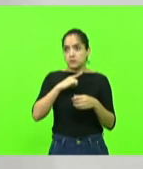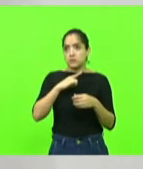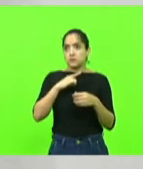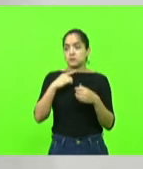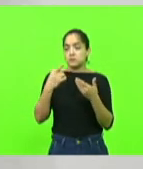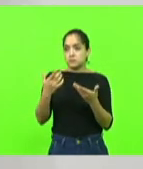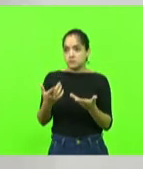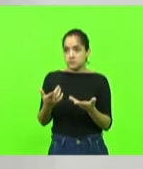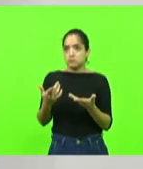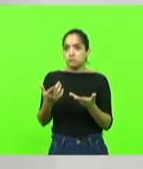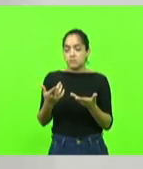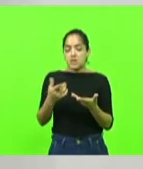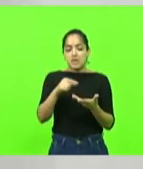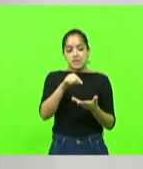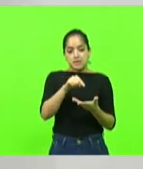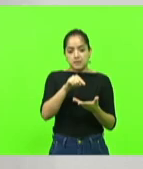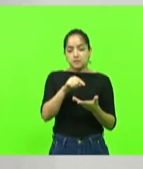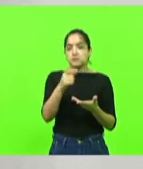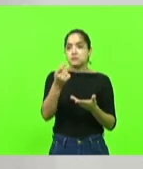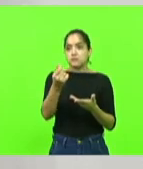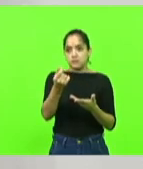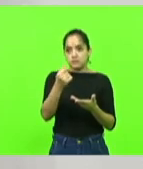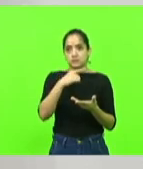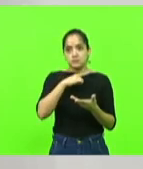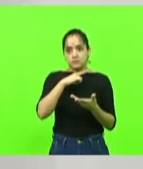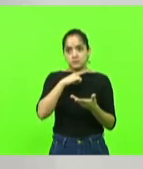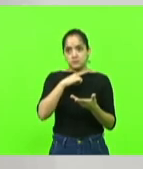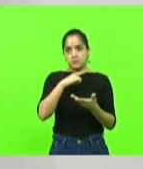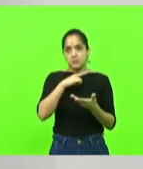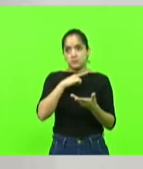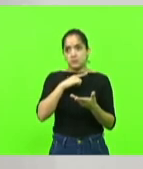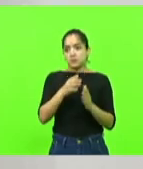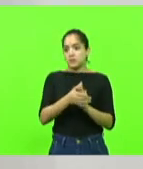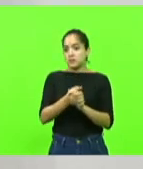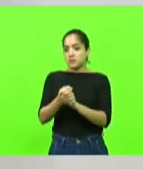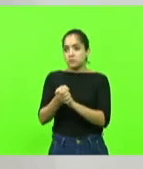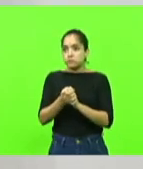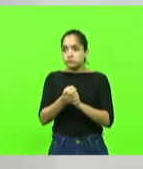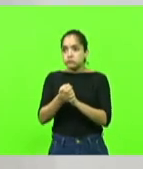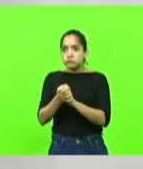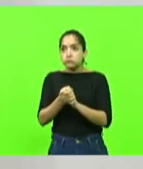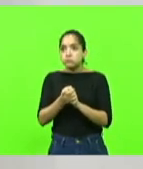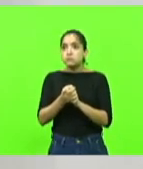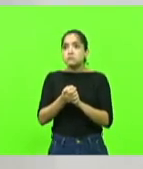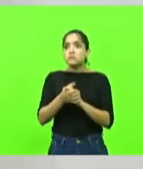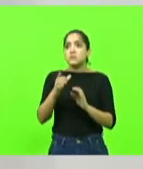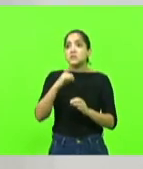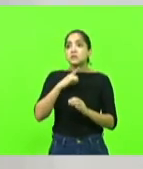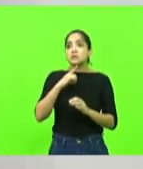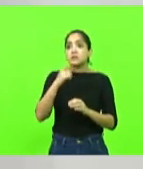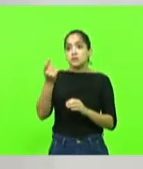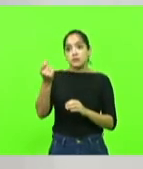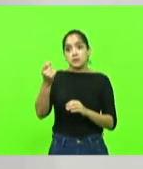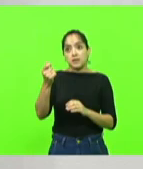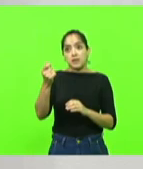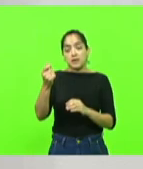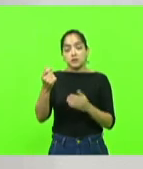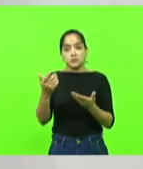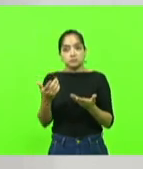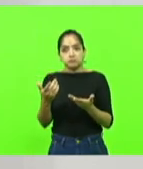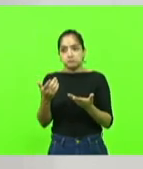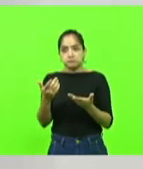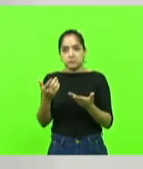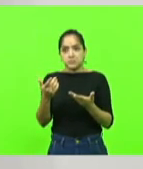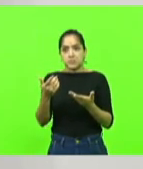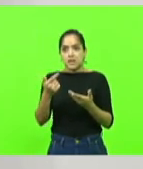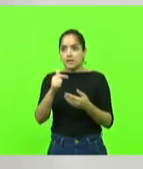ele se recebe. o município que não está andando de mão dadas com aquele que tem a chave do cofre, esse não recebe o seu